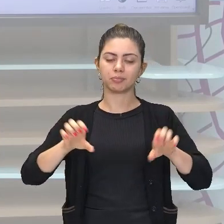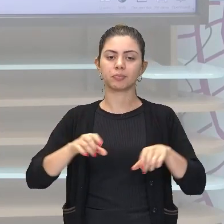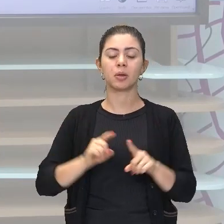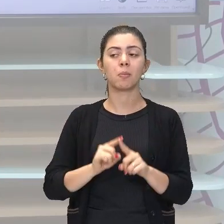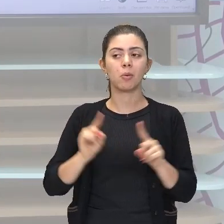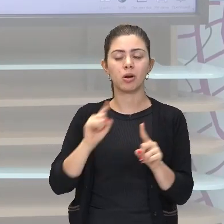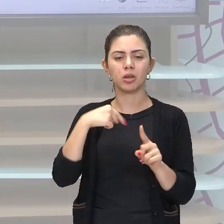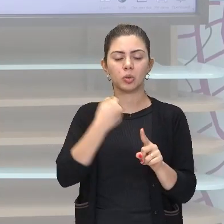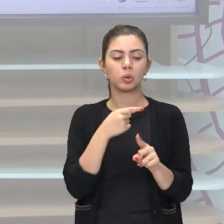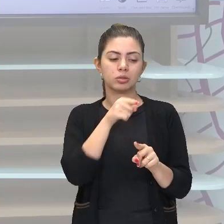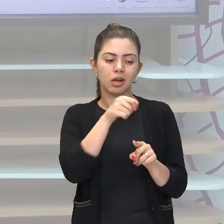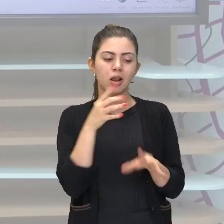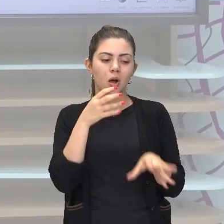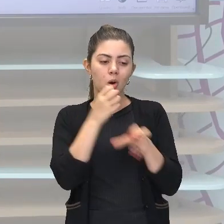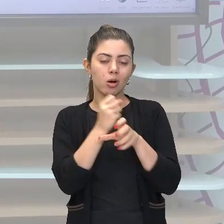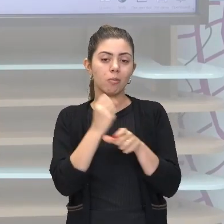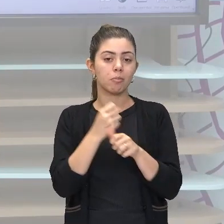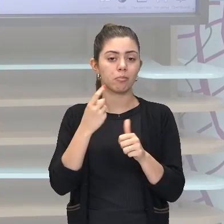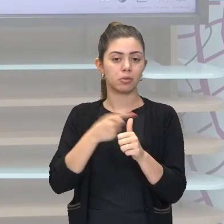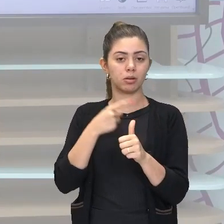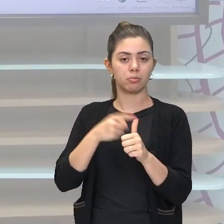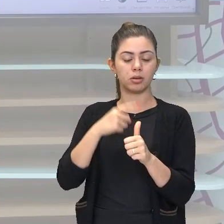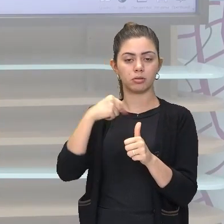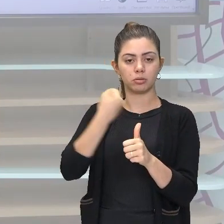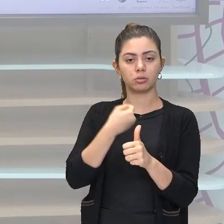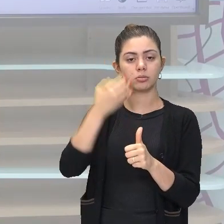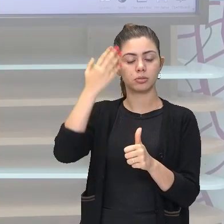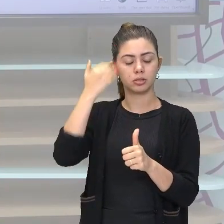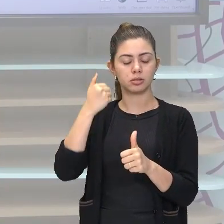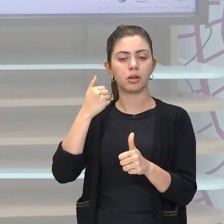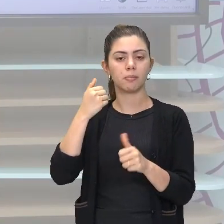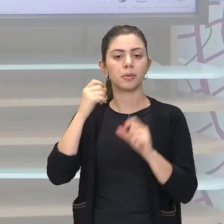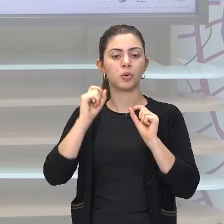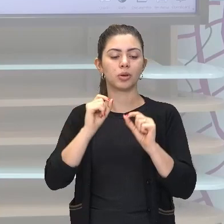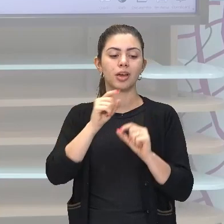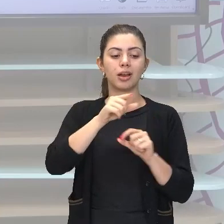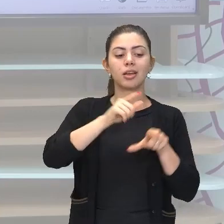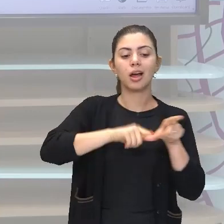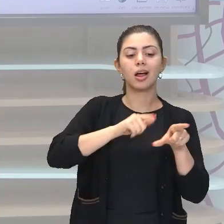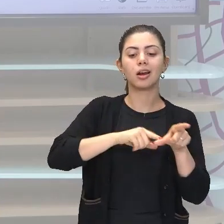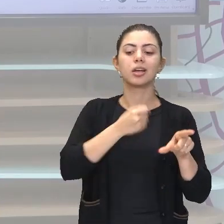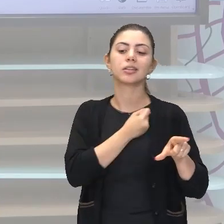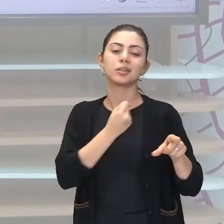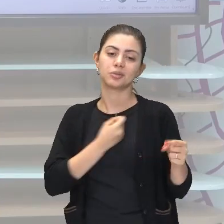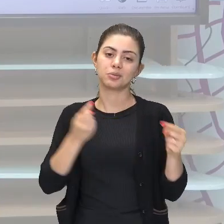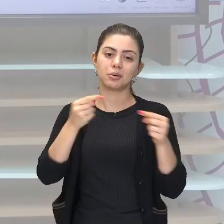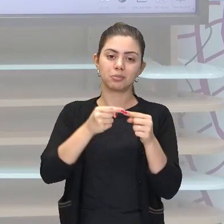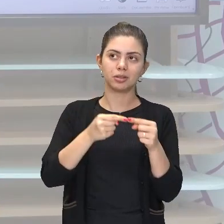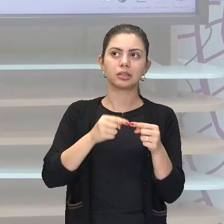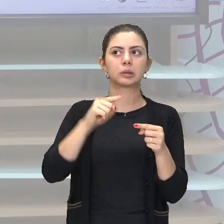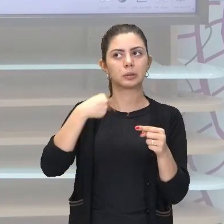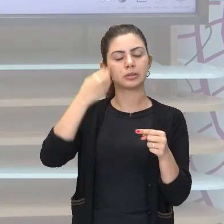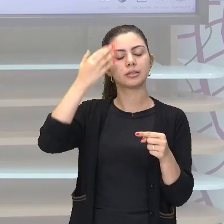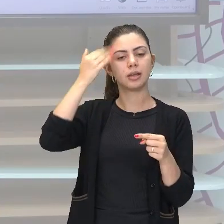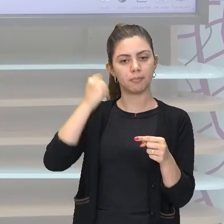resolver a expressão algébrica, primeiro, eu tenho que conhecer o valor das letras. Depois que você souber o valor das letras,